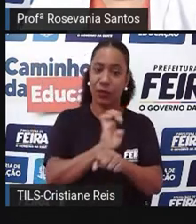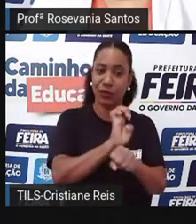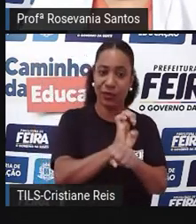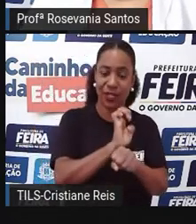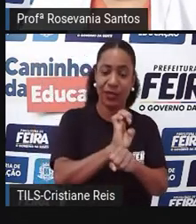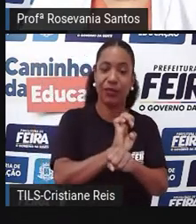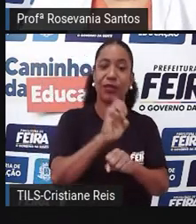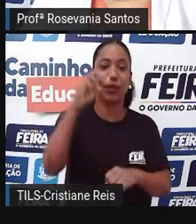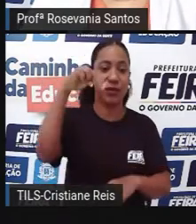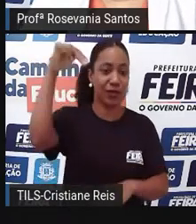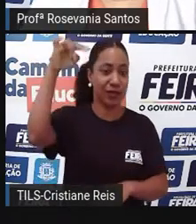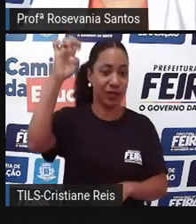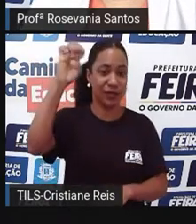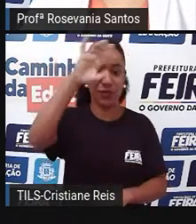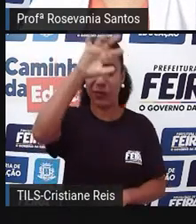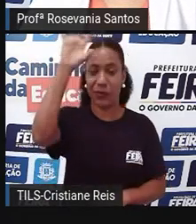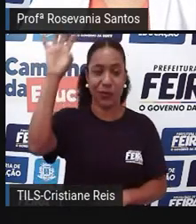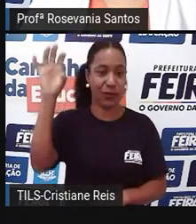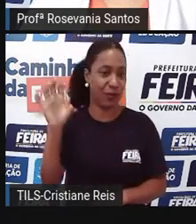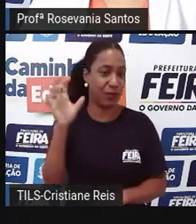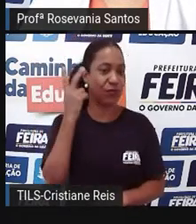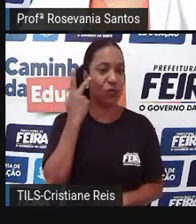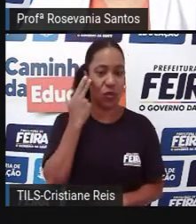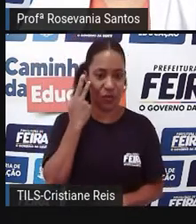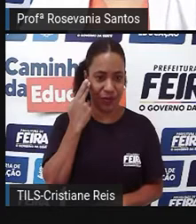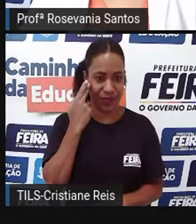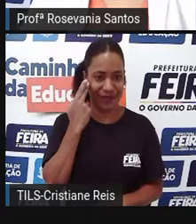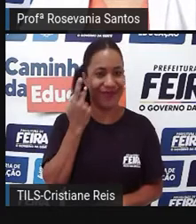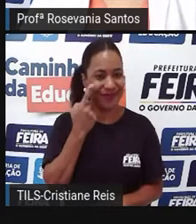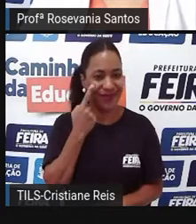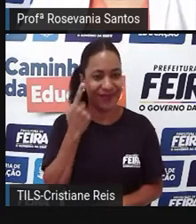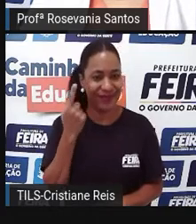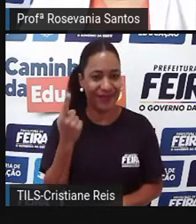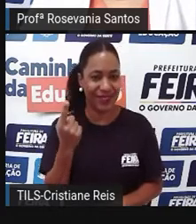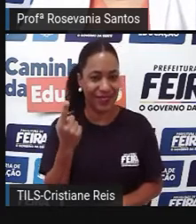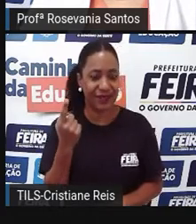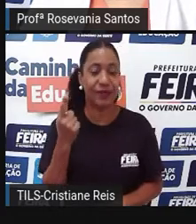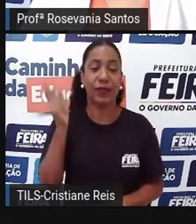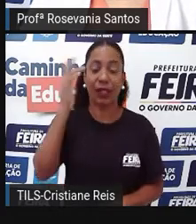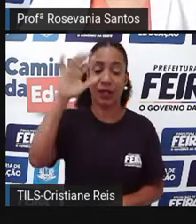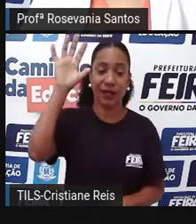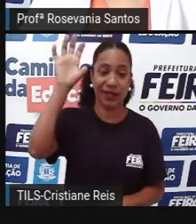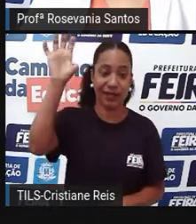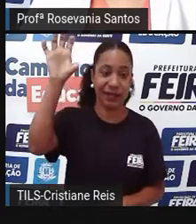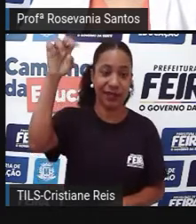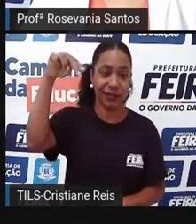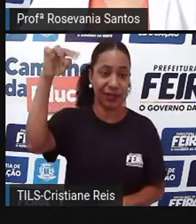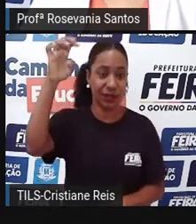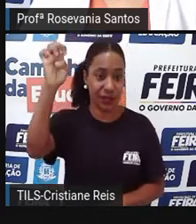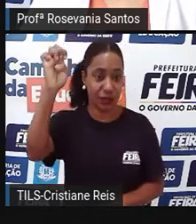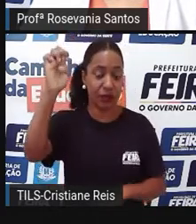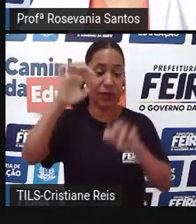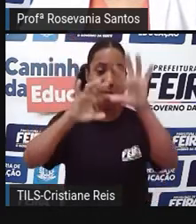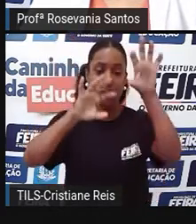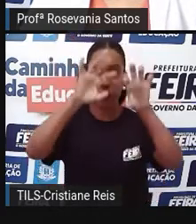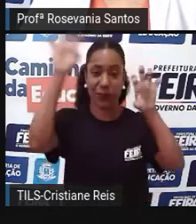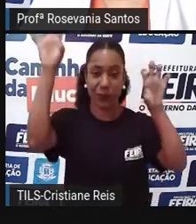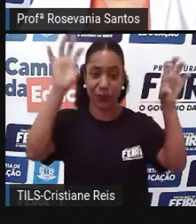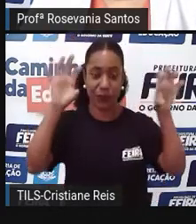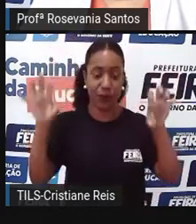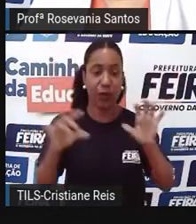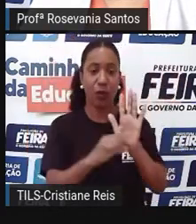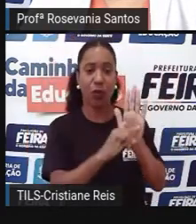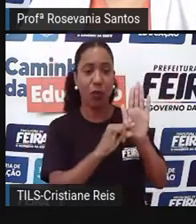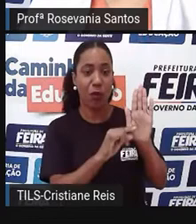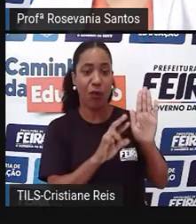nordeste normal com a outra região. Então, é essa a diferençazinha aí, que a região, né, é que a divisão regional de Pedro, ela não